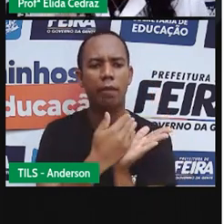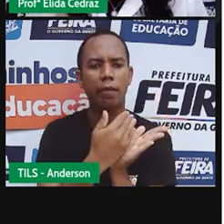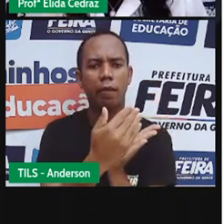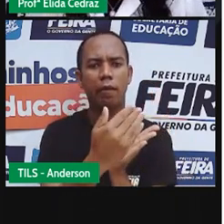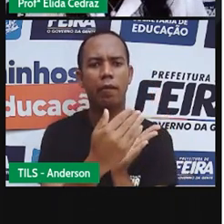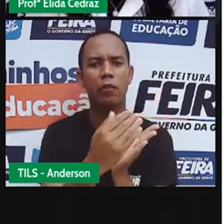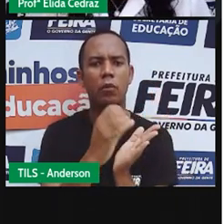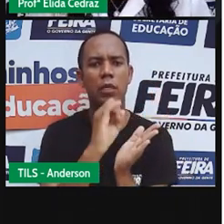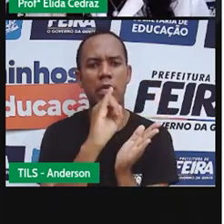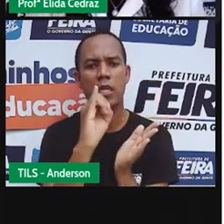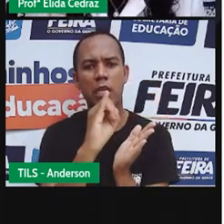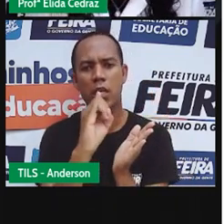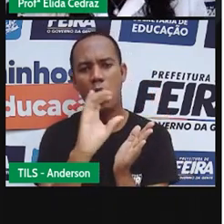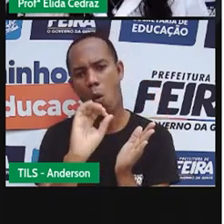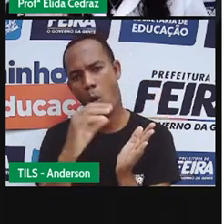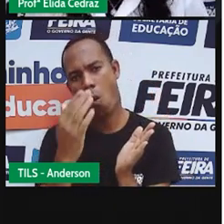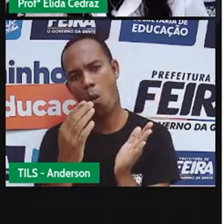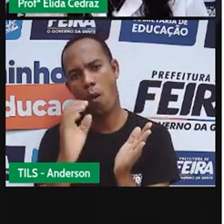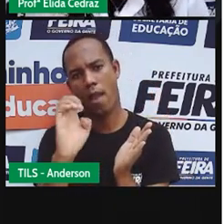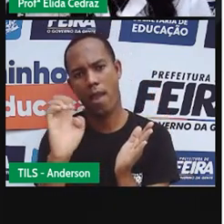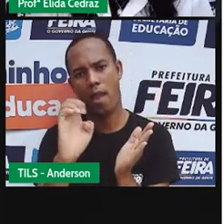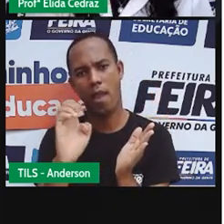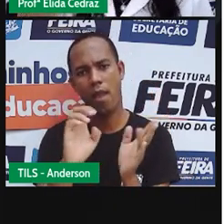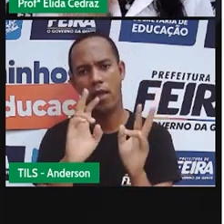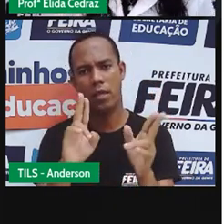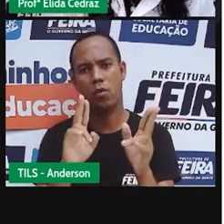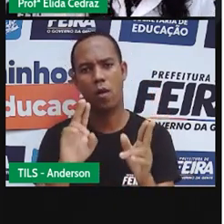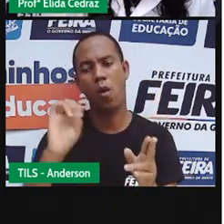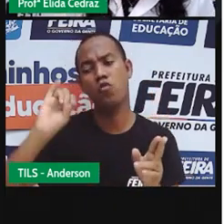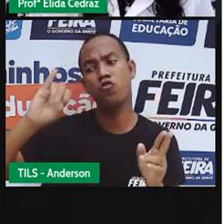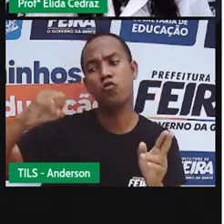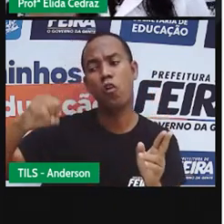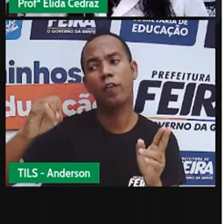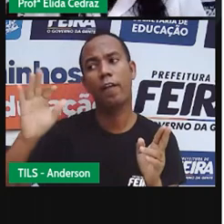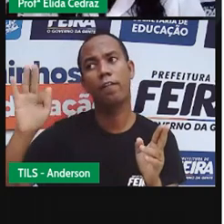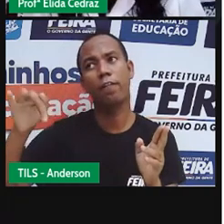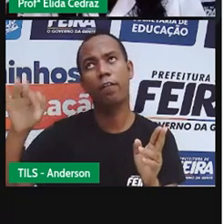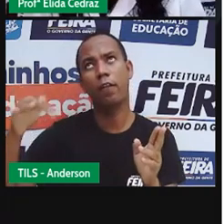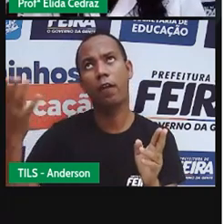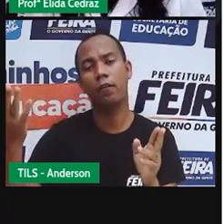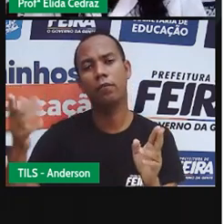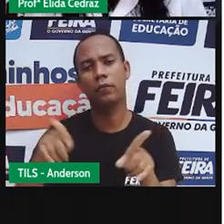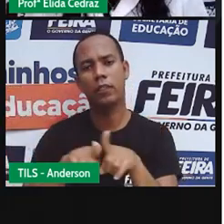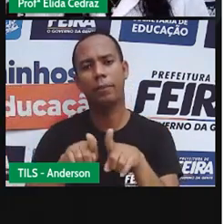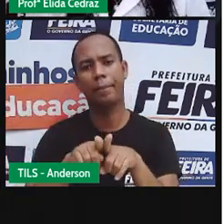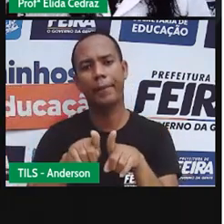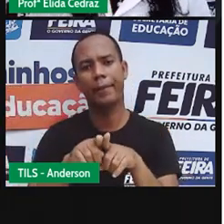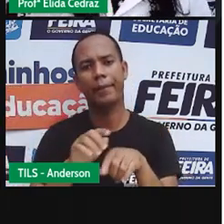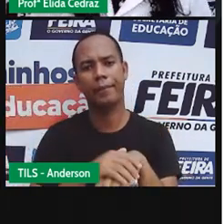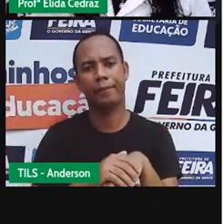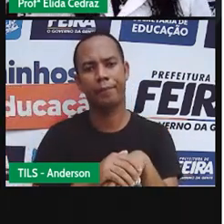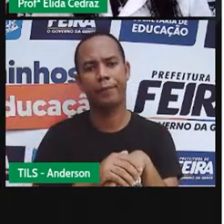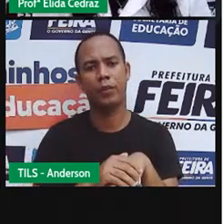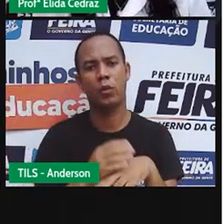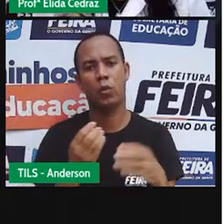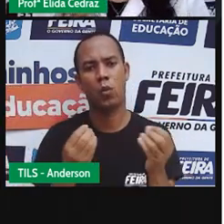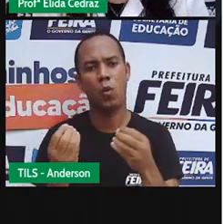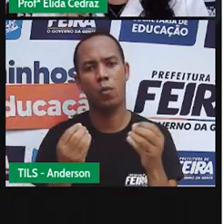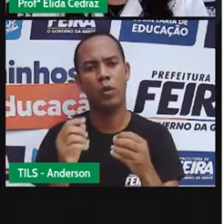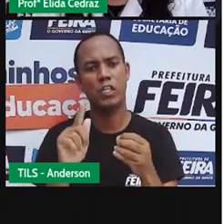I e de E, fica com som de J, como em Jerusa e em Regina. Para ficar